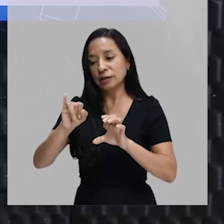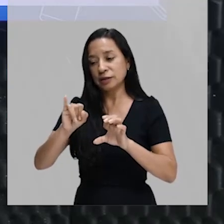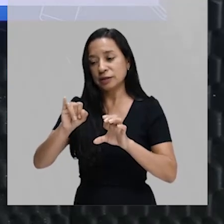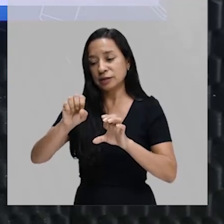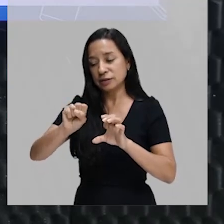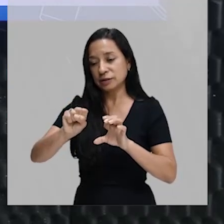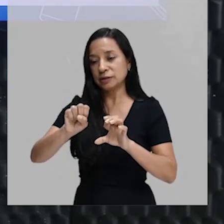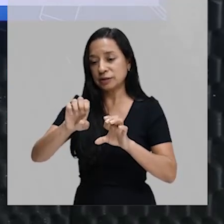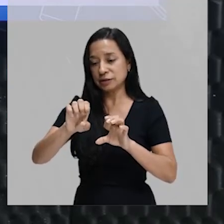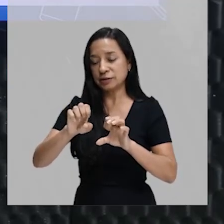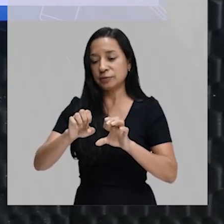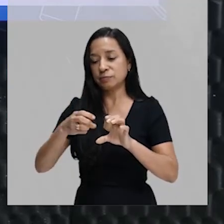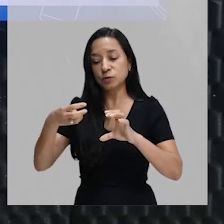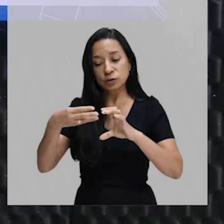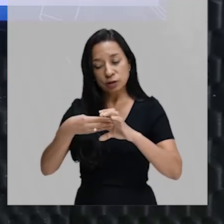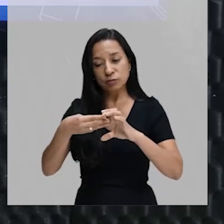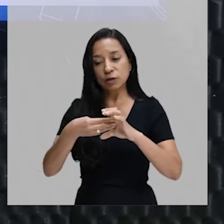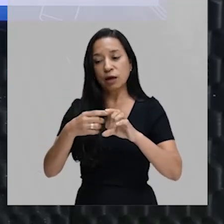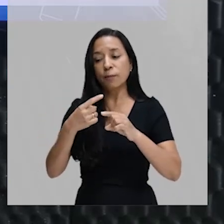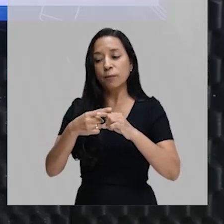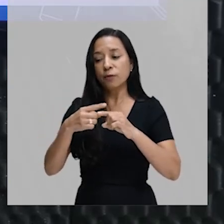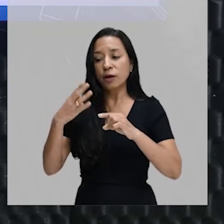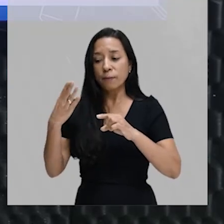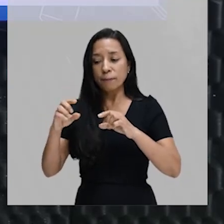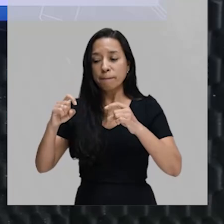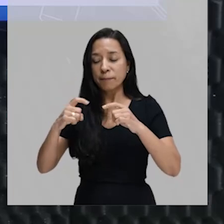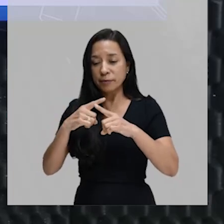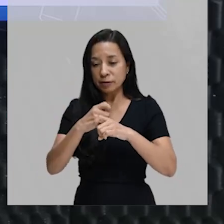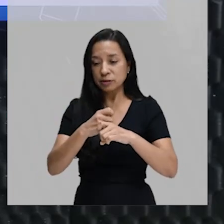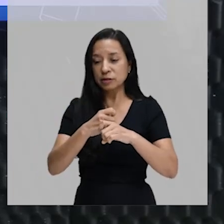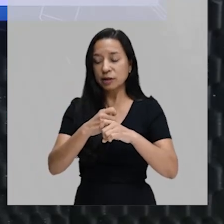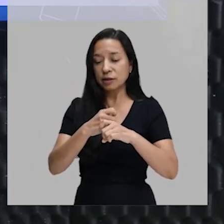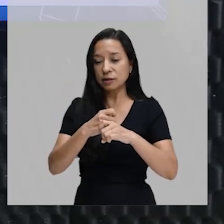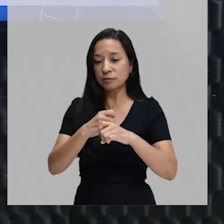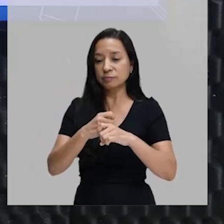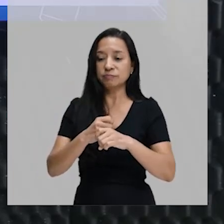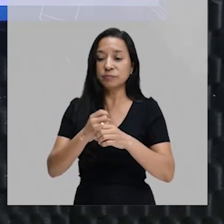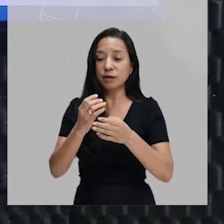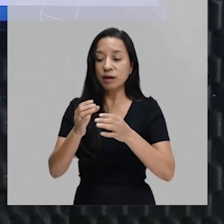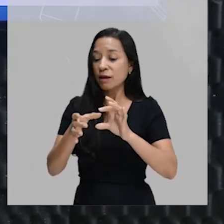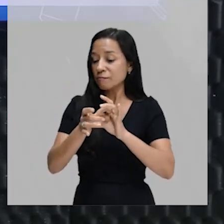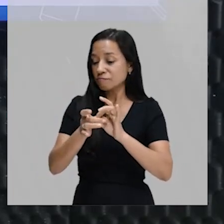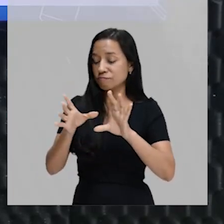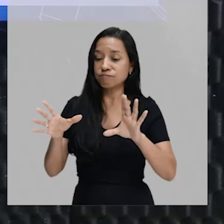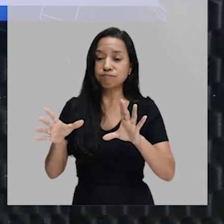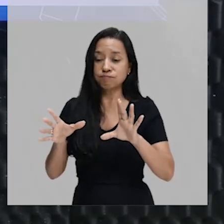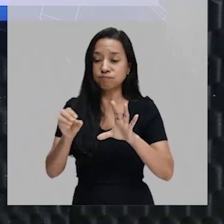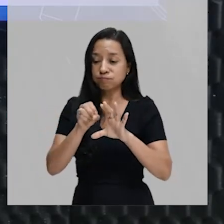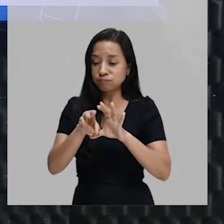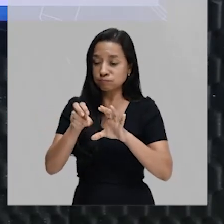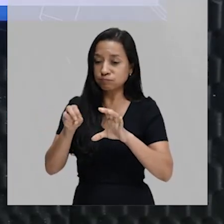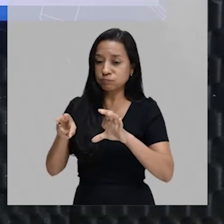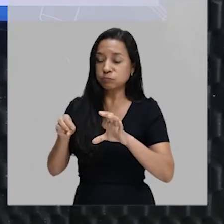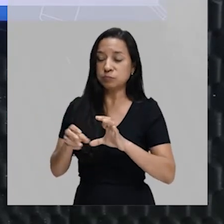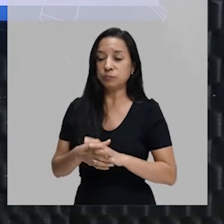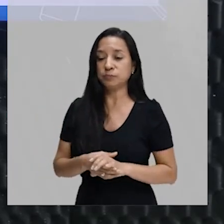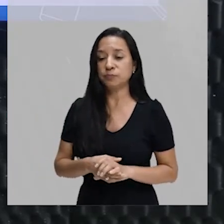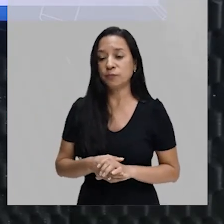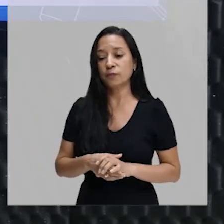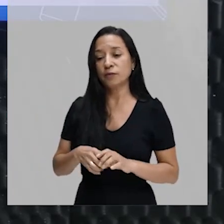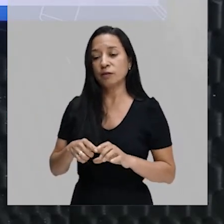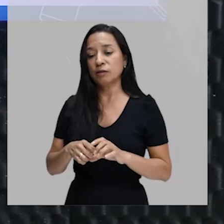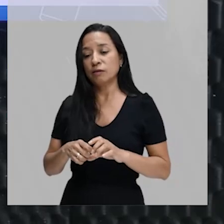lise celular, porque a bactéria é rompida. Por outro lado, o vírus bacteriófago também tem um ciclo